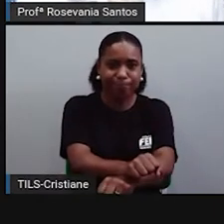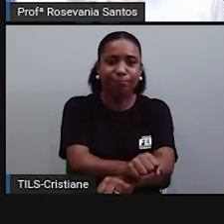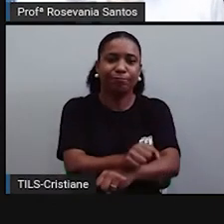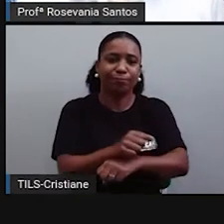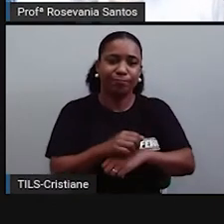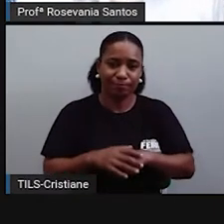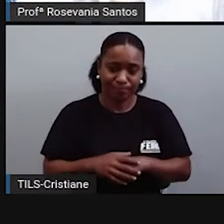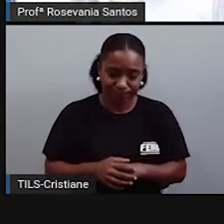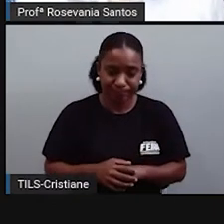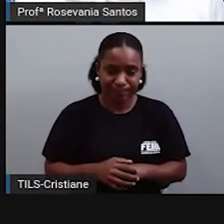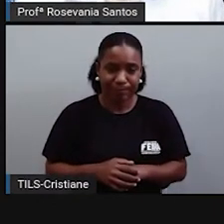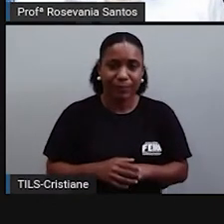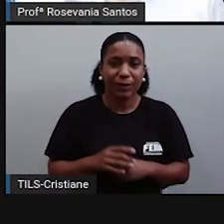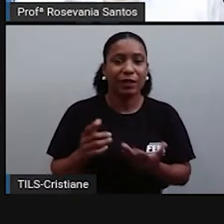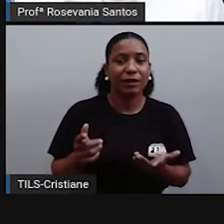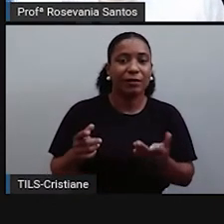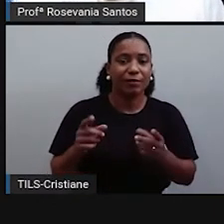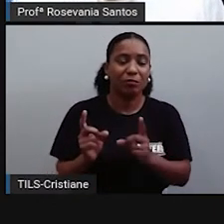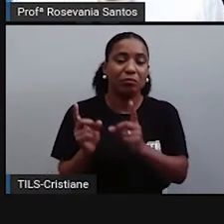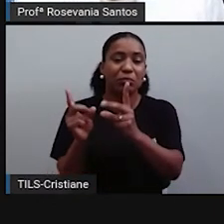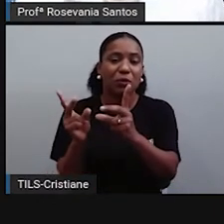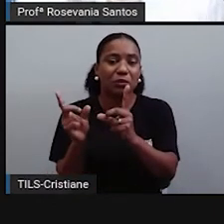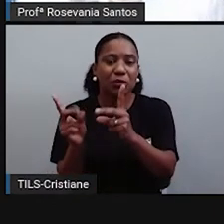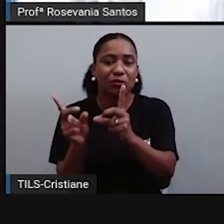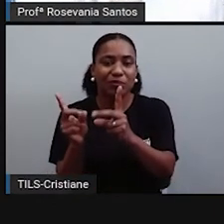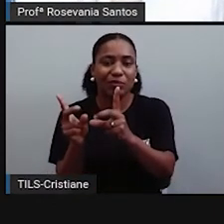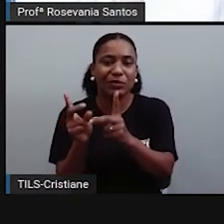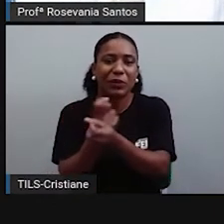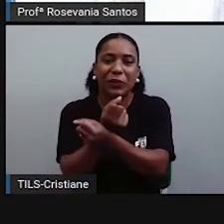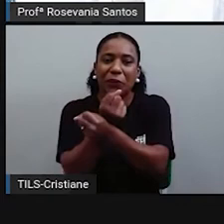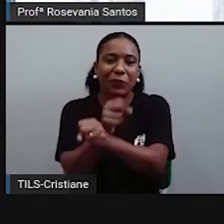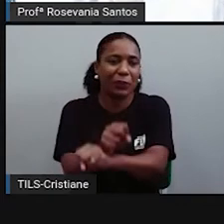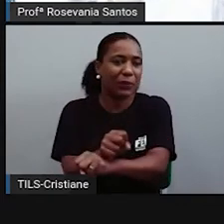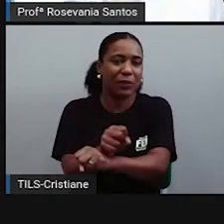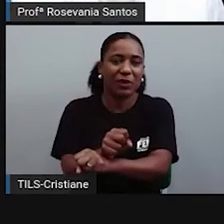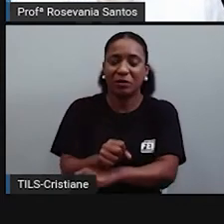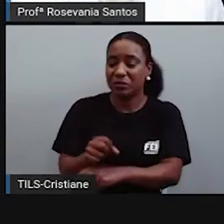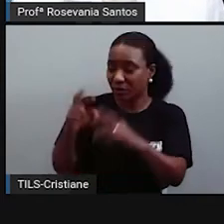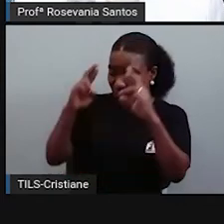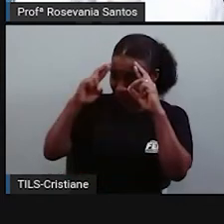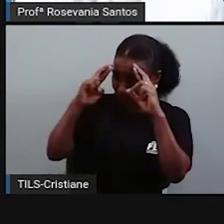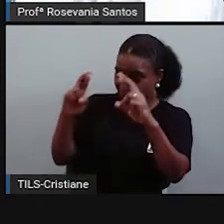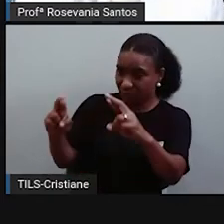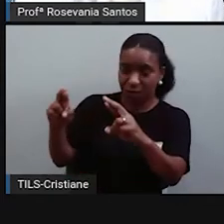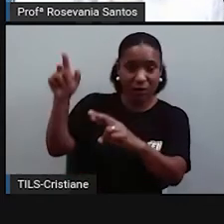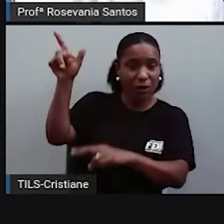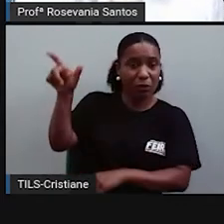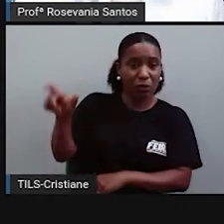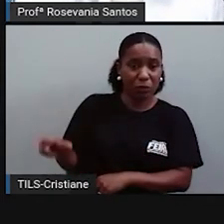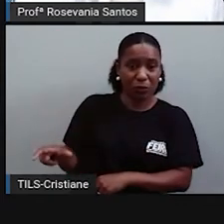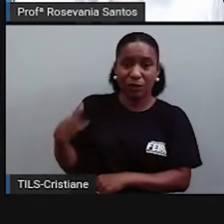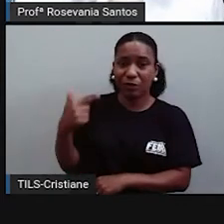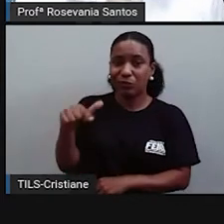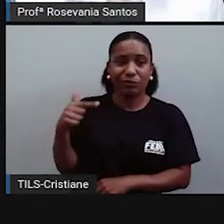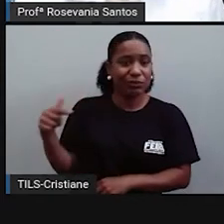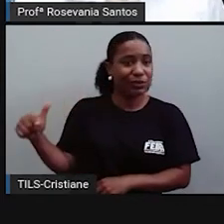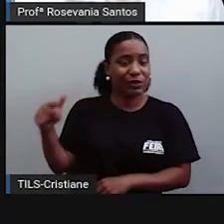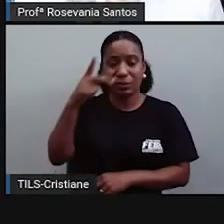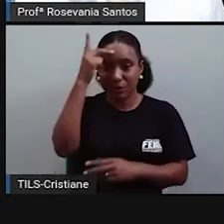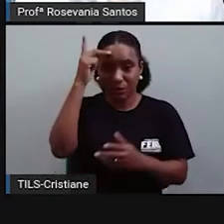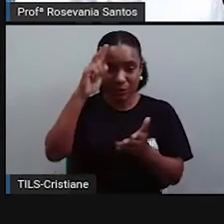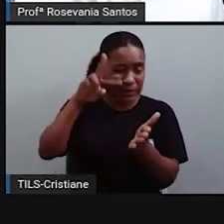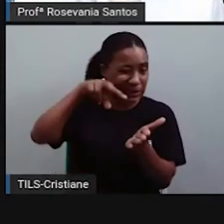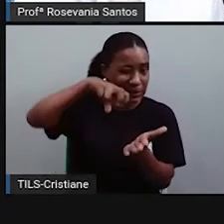considerados como mercadorias. não como pessoas. E eles eram muito castigados. Passavam bastante